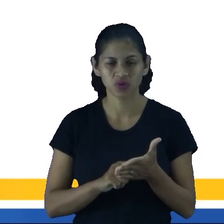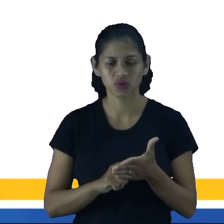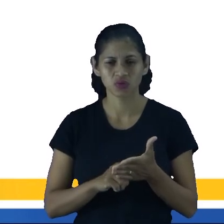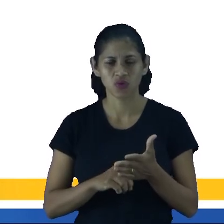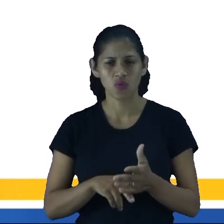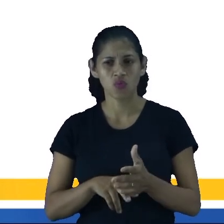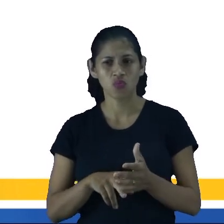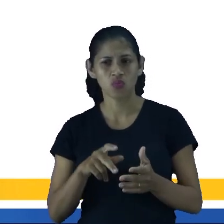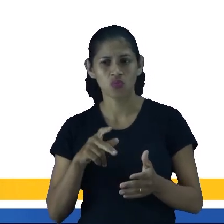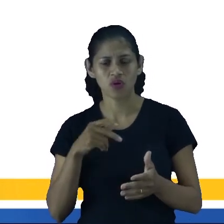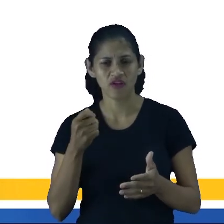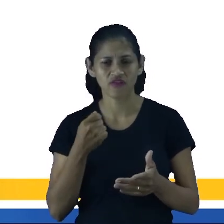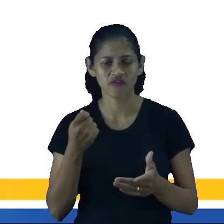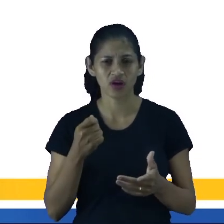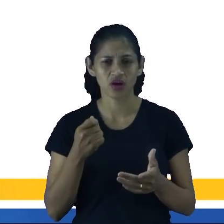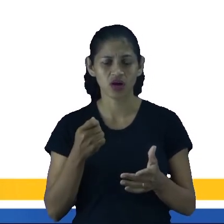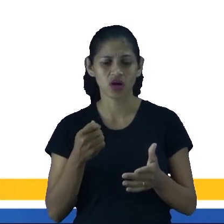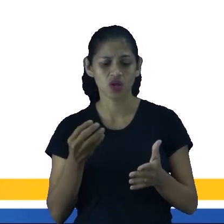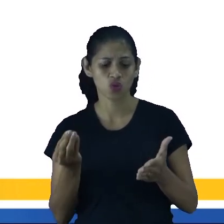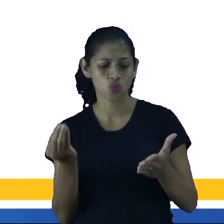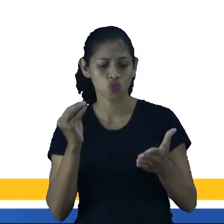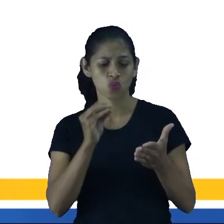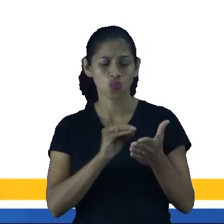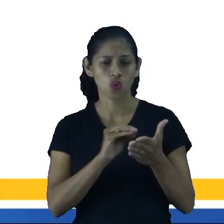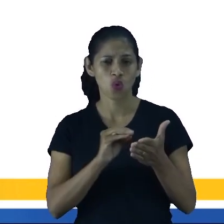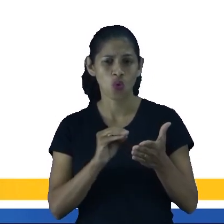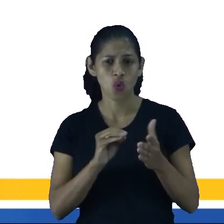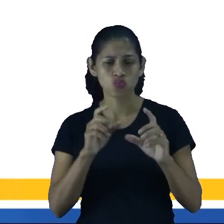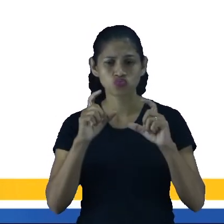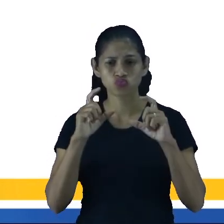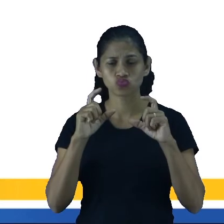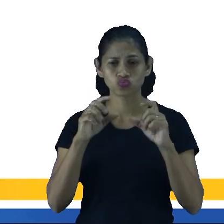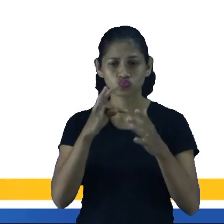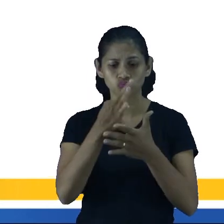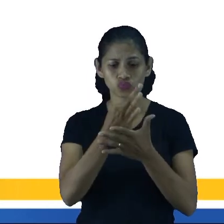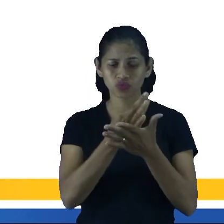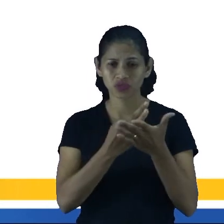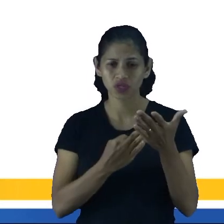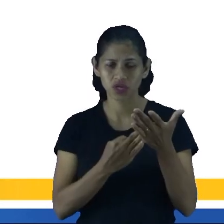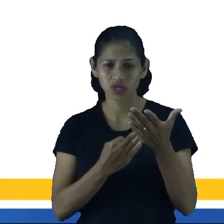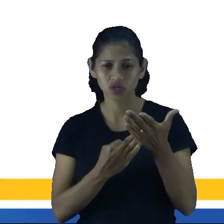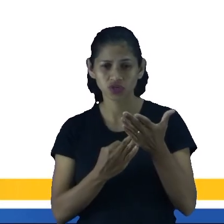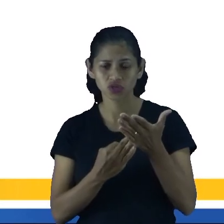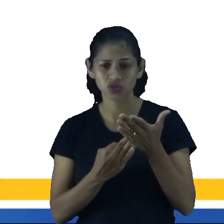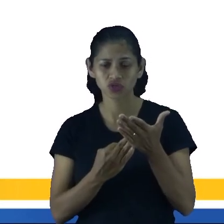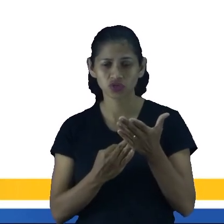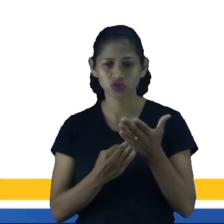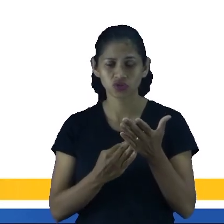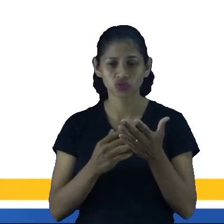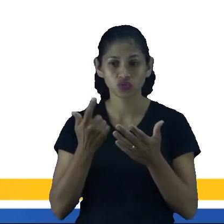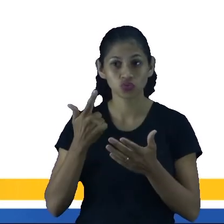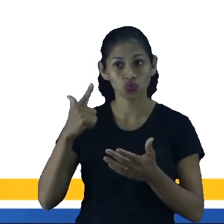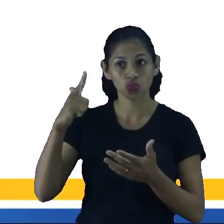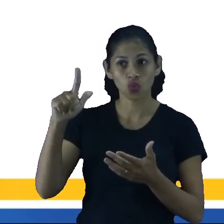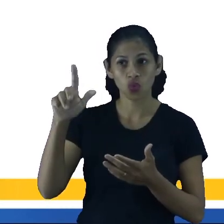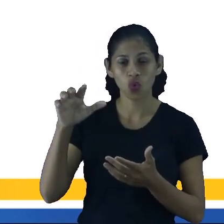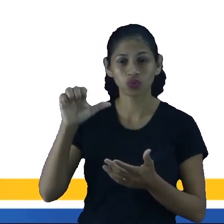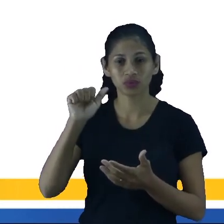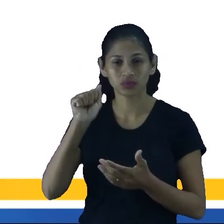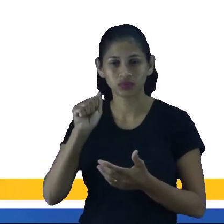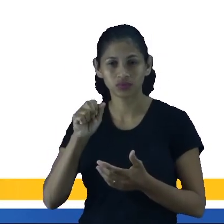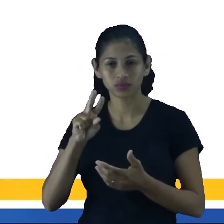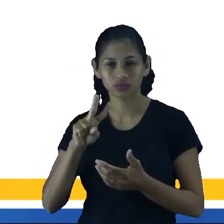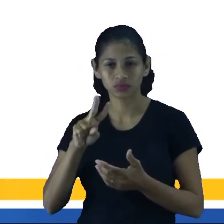sua, ou você vai citar um trecho de um livro que esse livro pertence a um outro autor, você tem que dizer de quem foi a